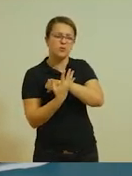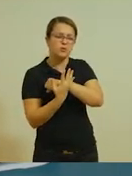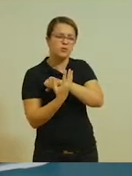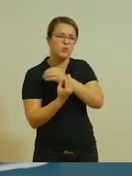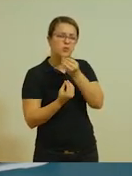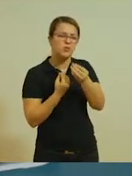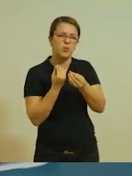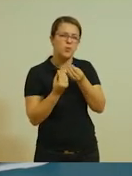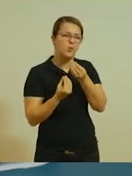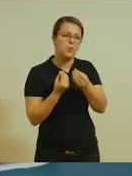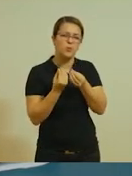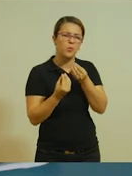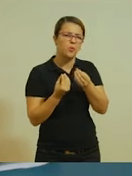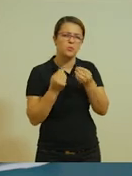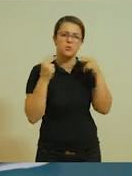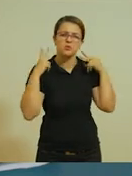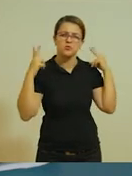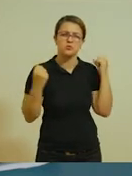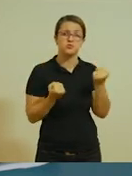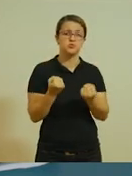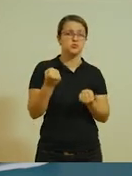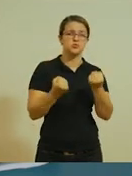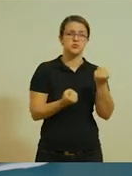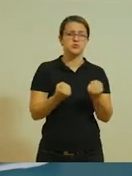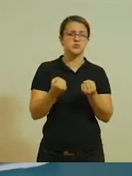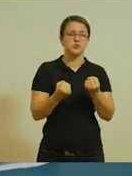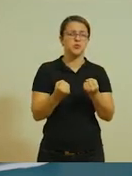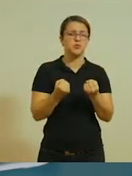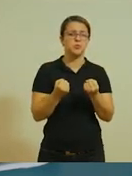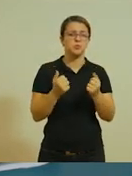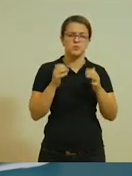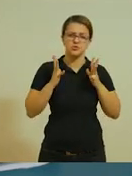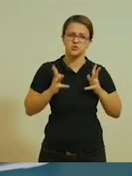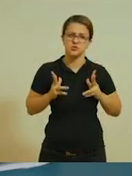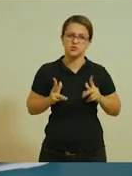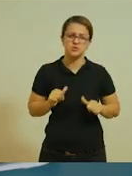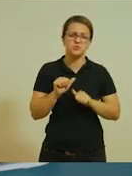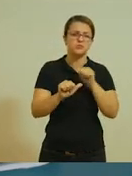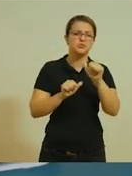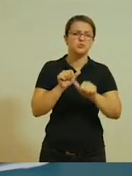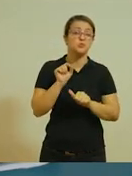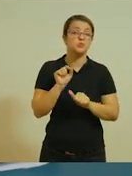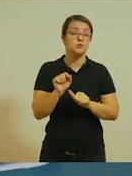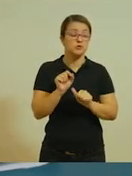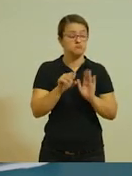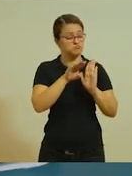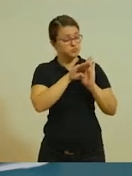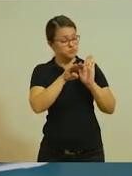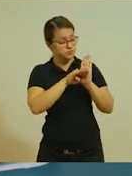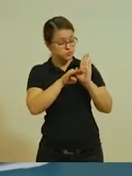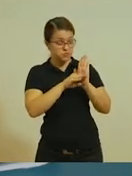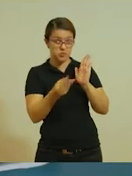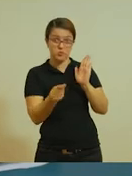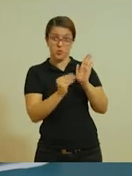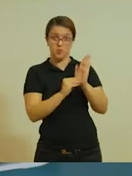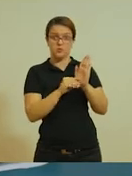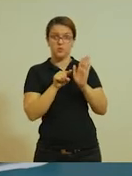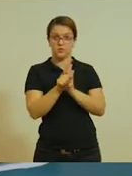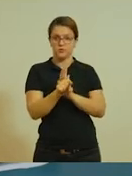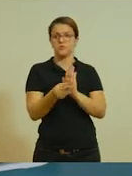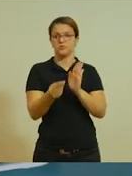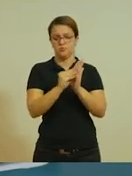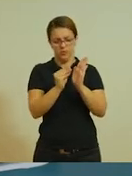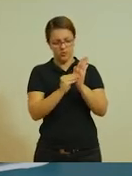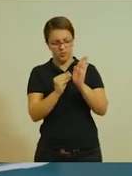cuidados dele com a higiene agora, etc. Então, você tem um roteiro que está pré-estabelecido, mas você também pode elaborar